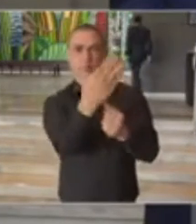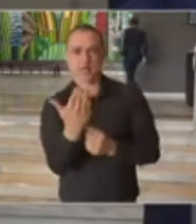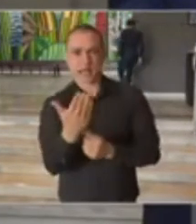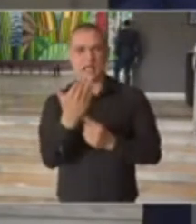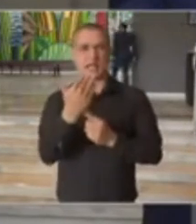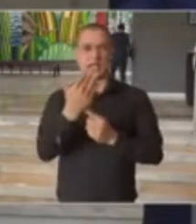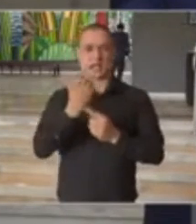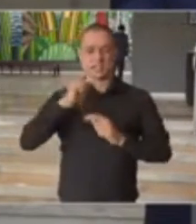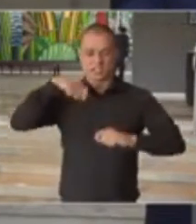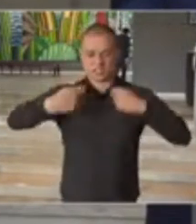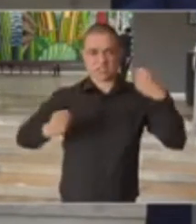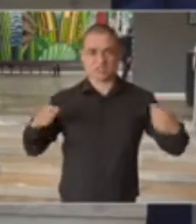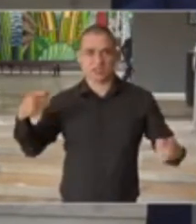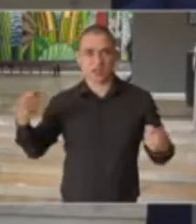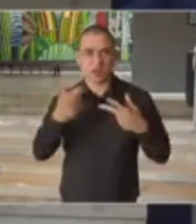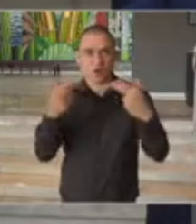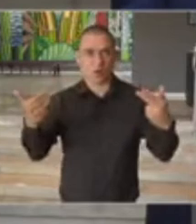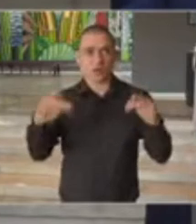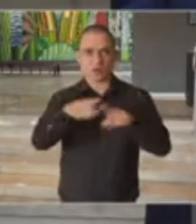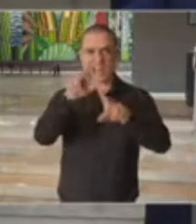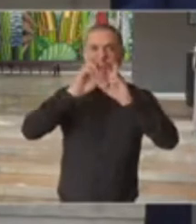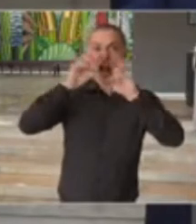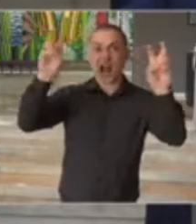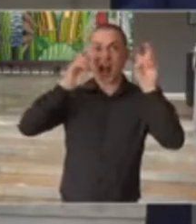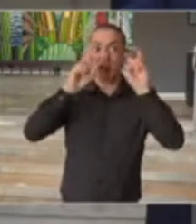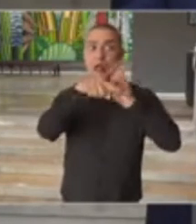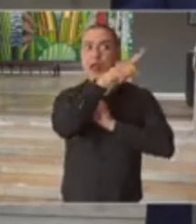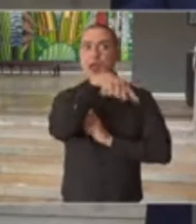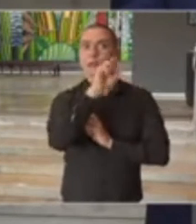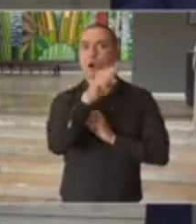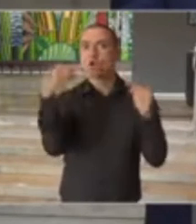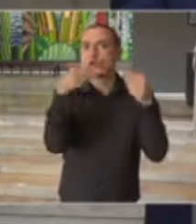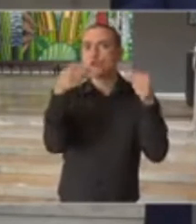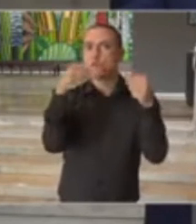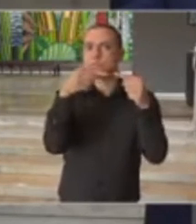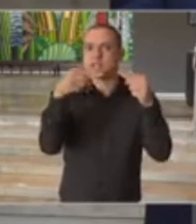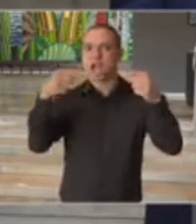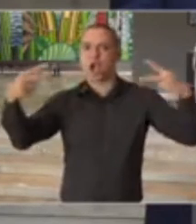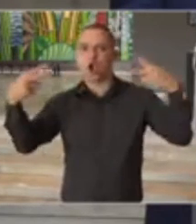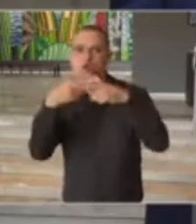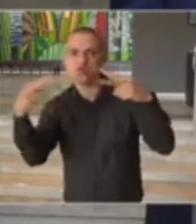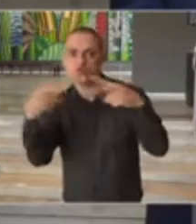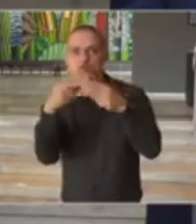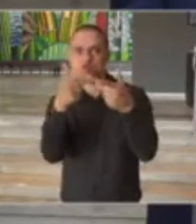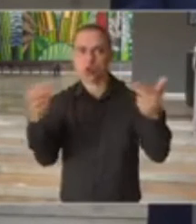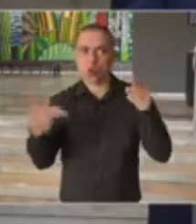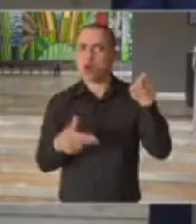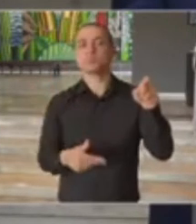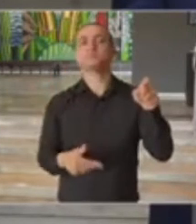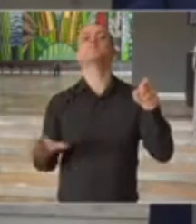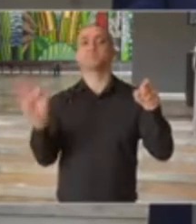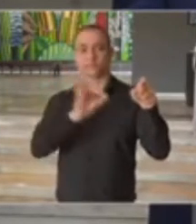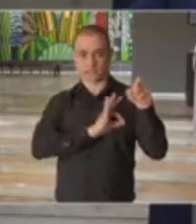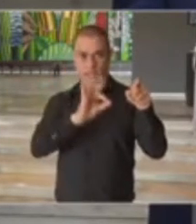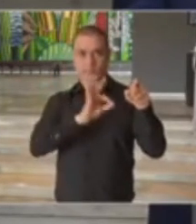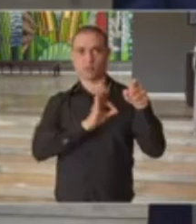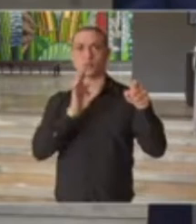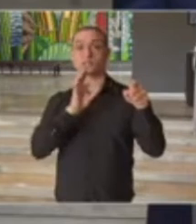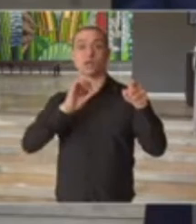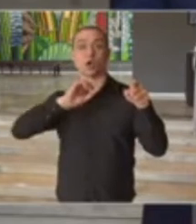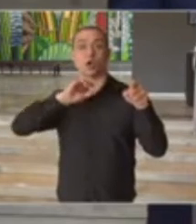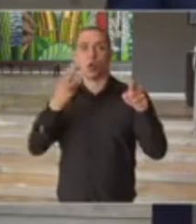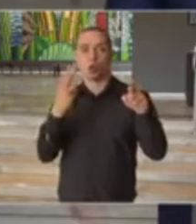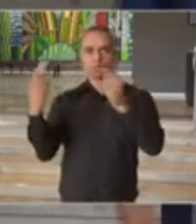gestos e todos os brados que puderem levar ao conflito, ao confronto, a polícia militar, ou aqueles